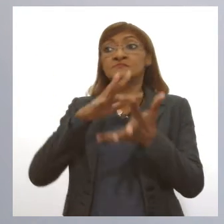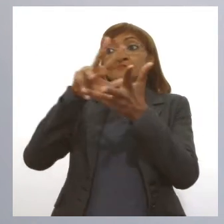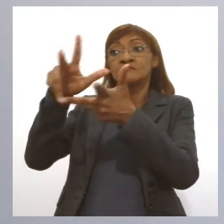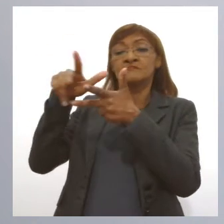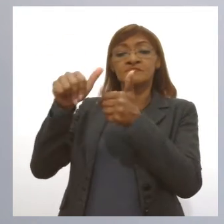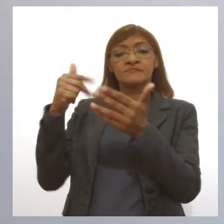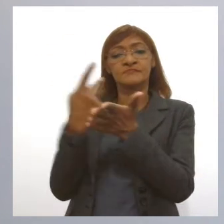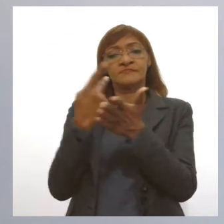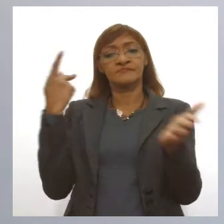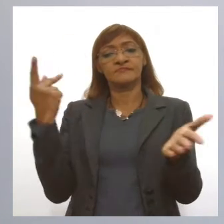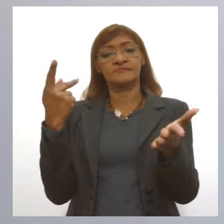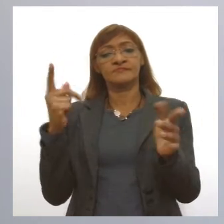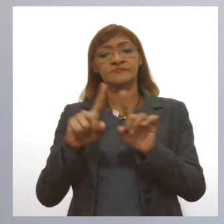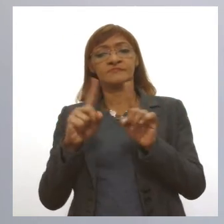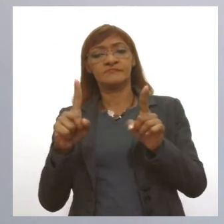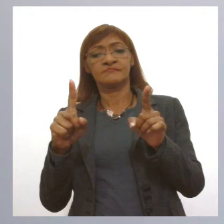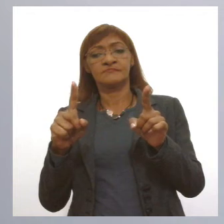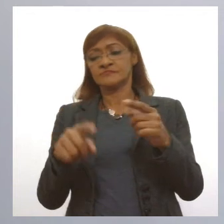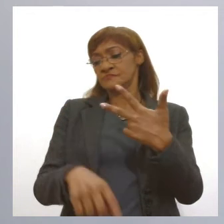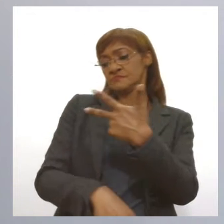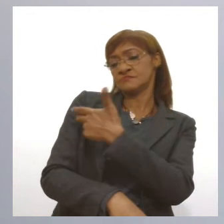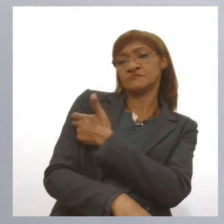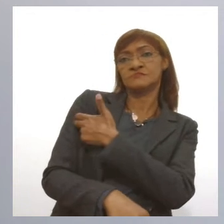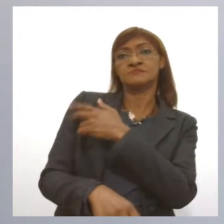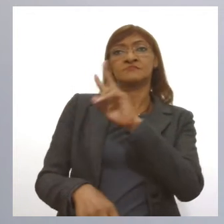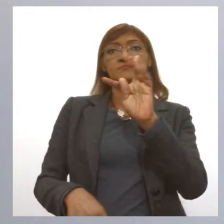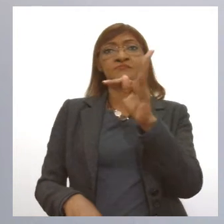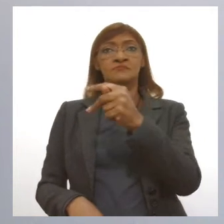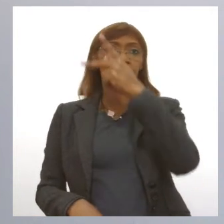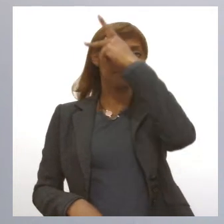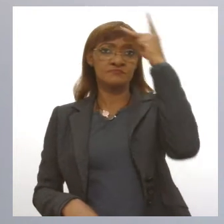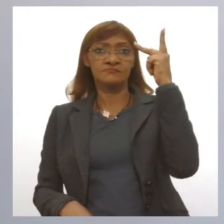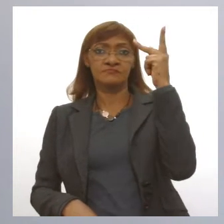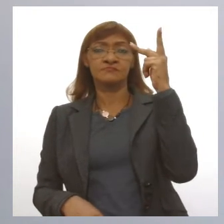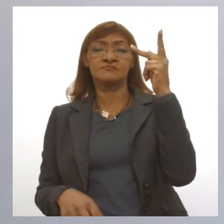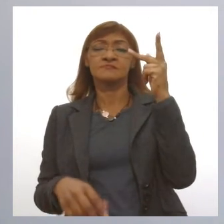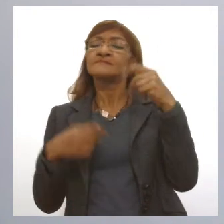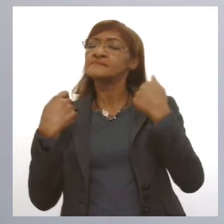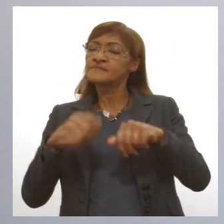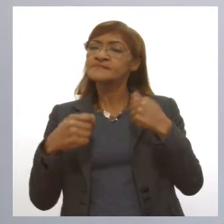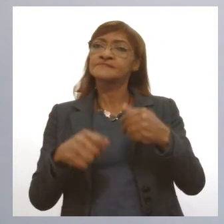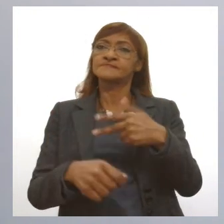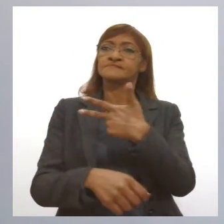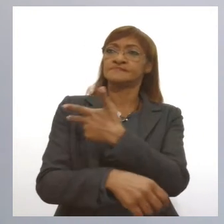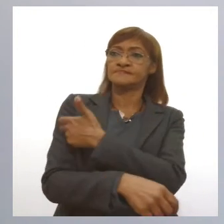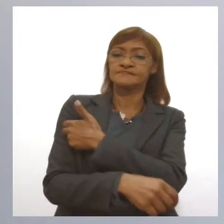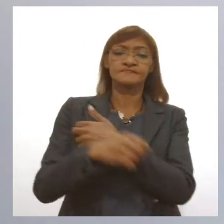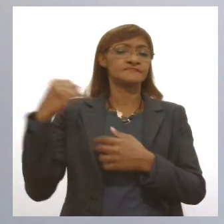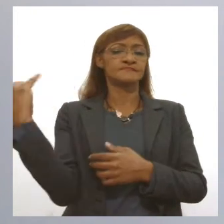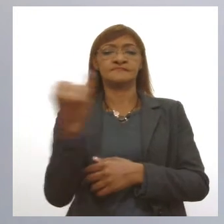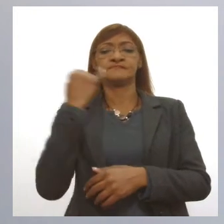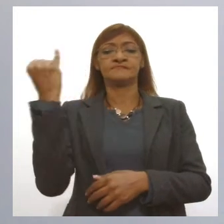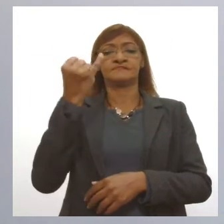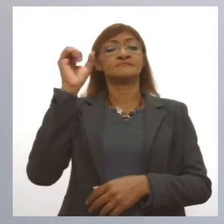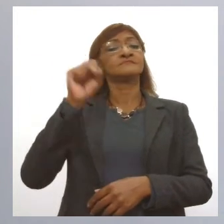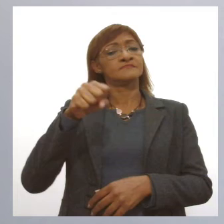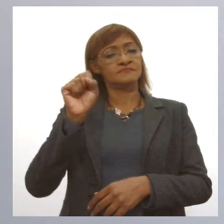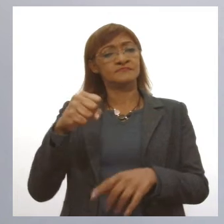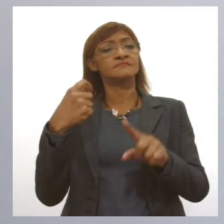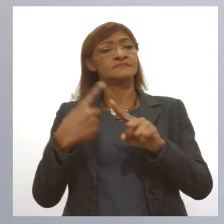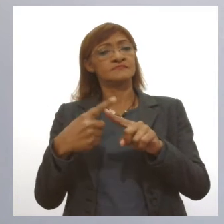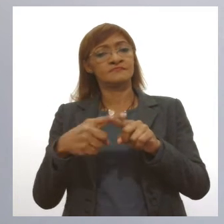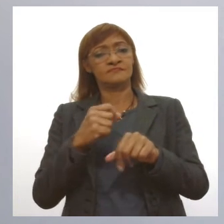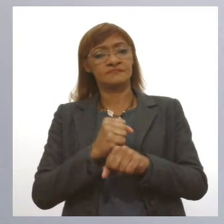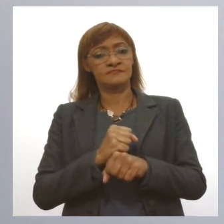de ter vacina e as pessoas tomarem a vacina. Então, não deixem de tomar vacina, é importantíssimo, porque os dados,